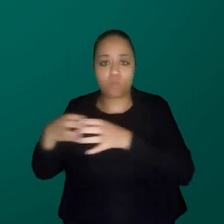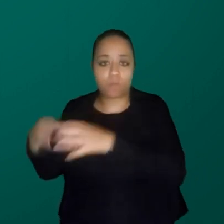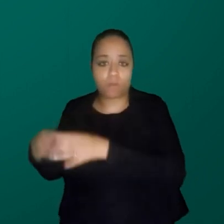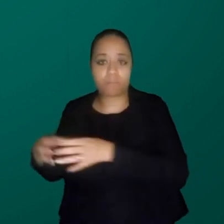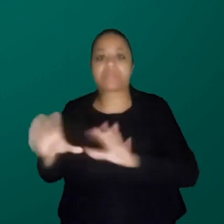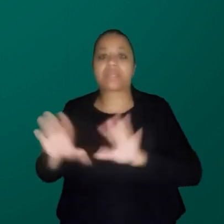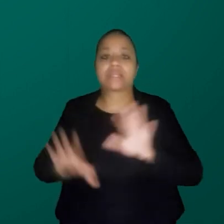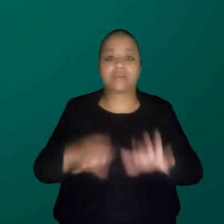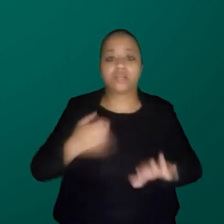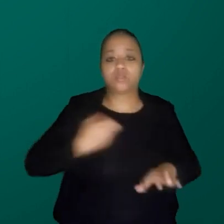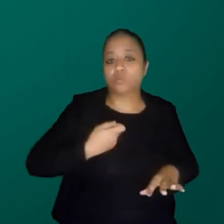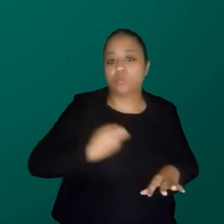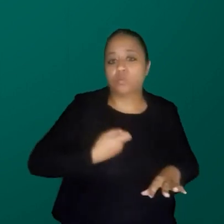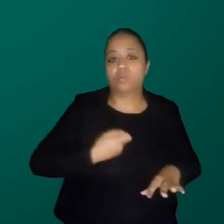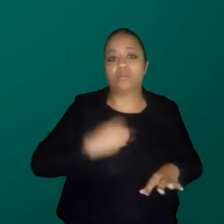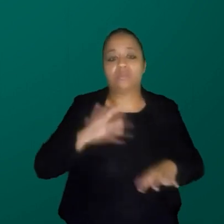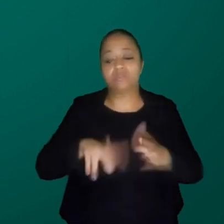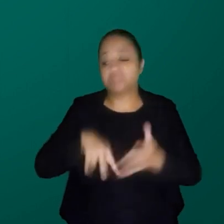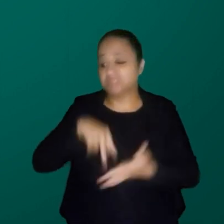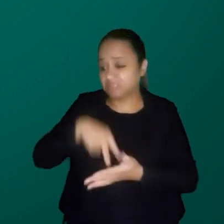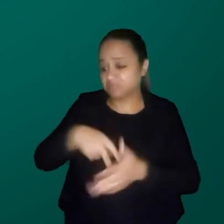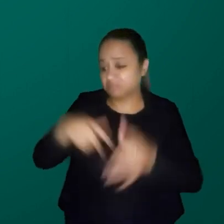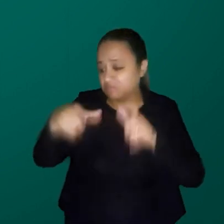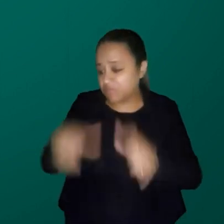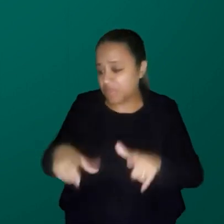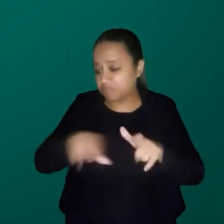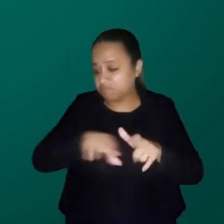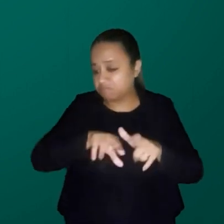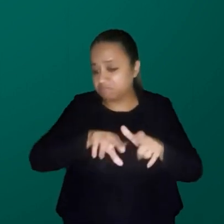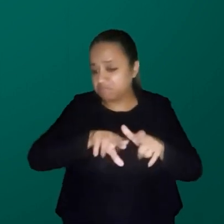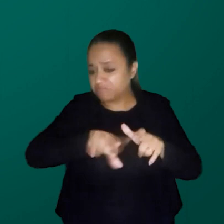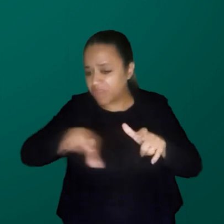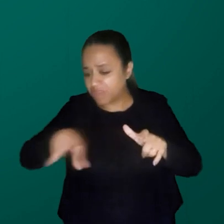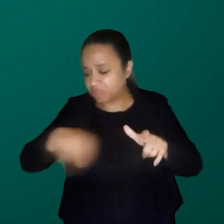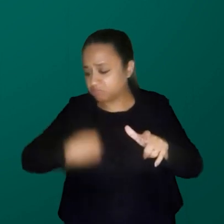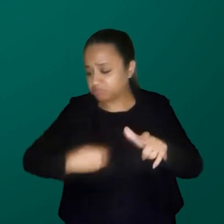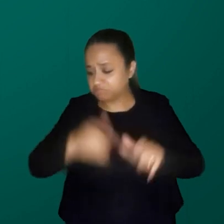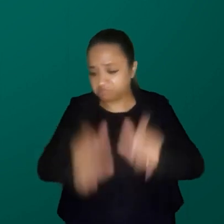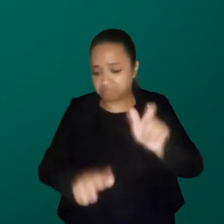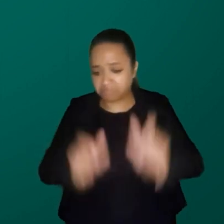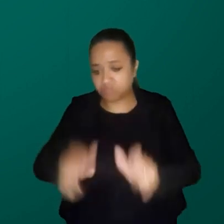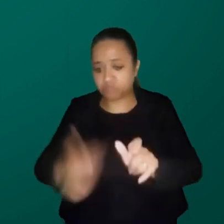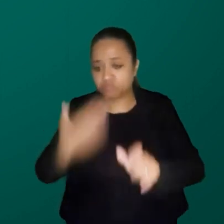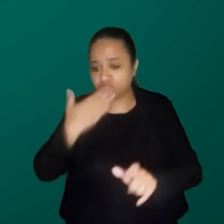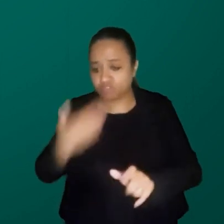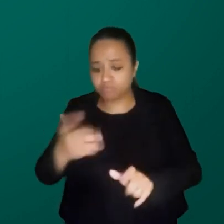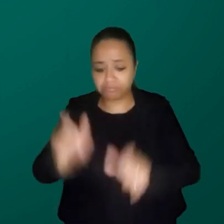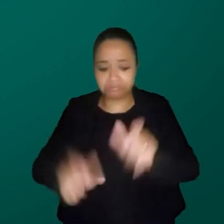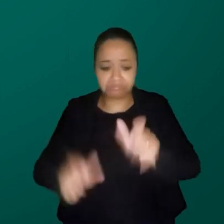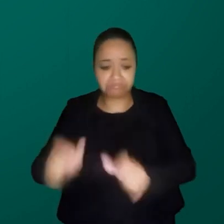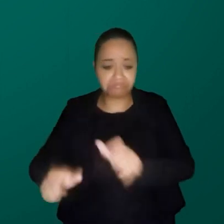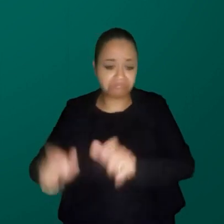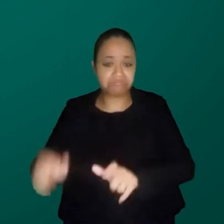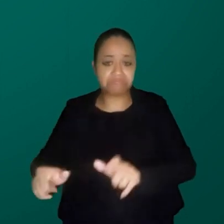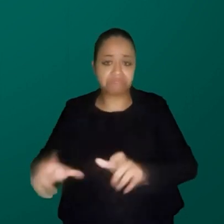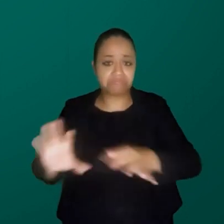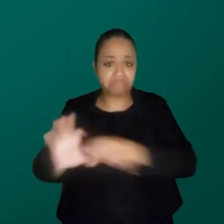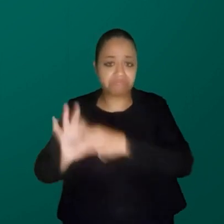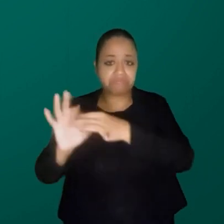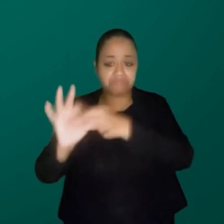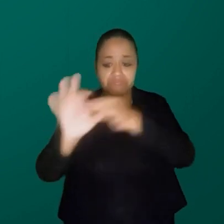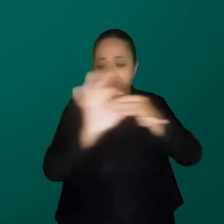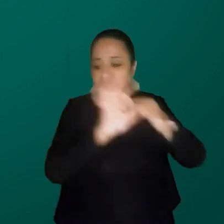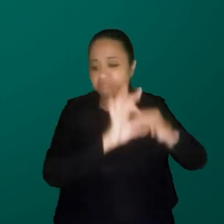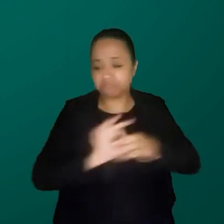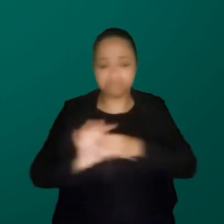talvez, num lugar ali que você tem várias existências, numa só, que não se separam, mas que porque a gente